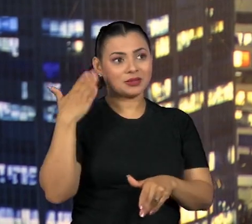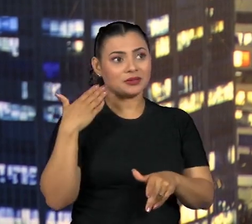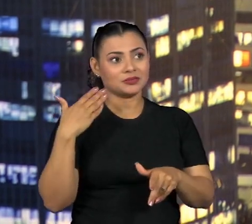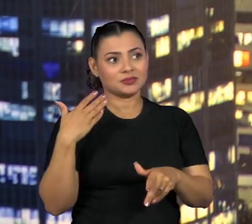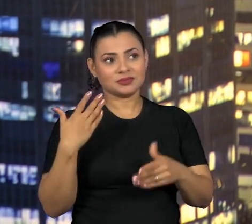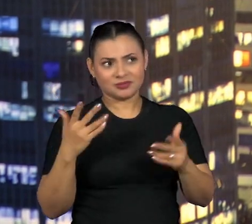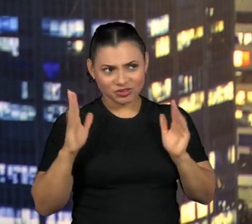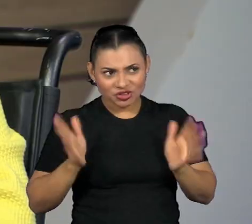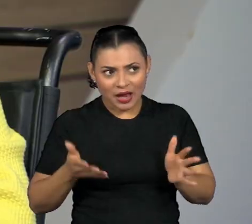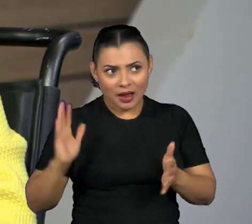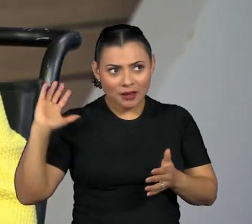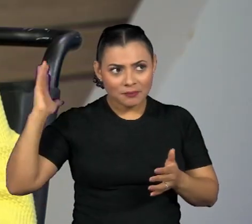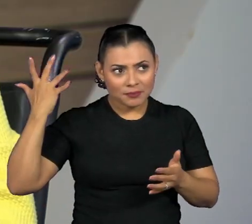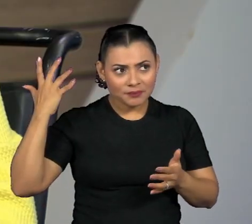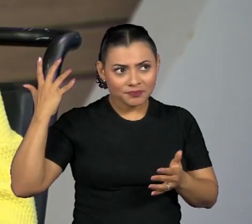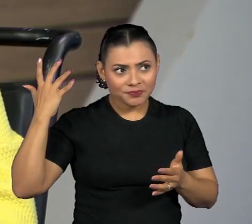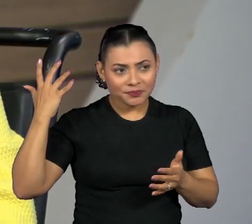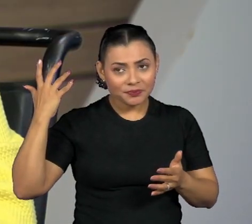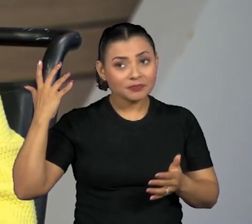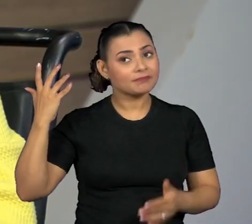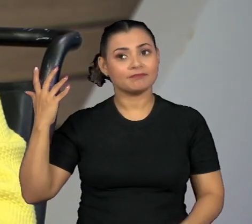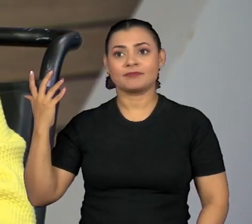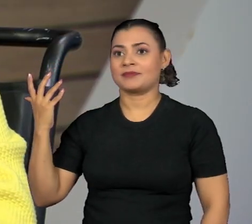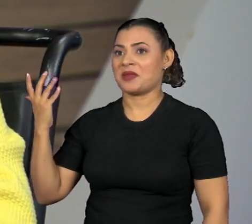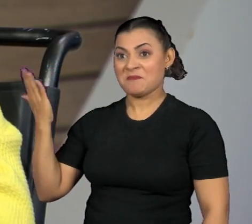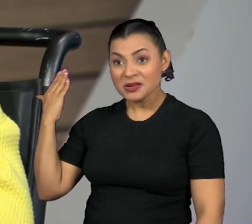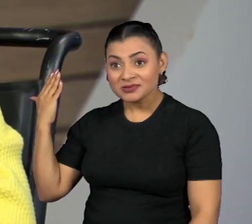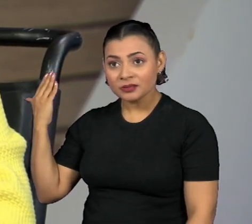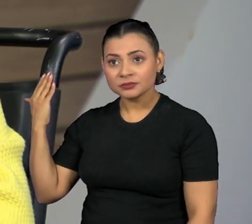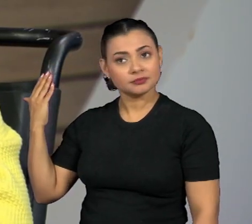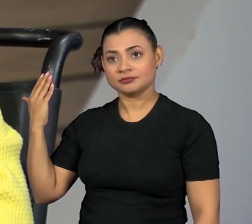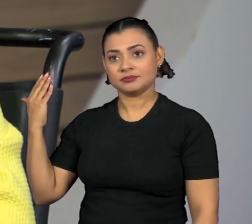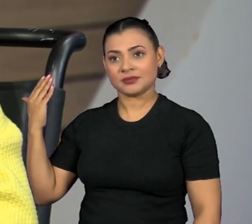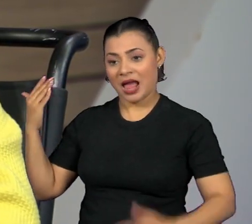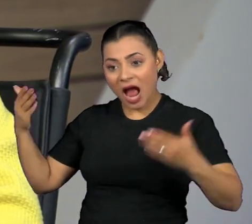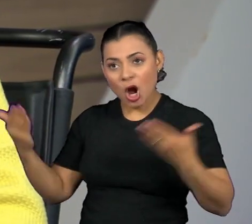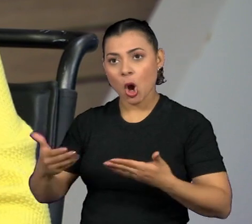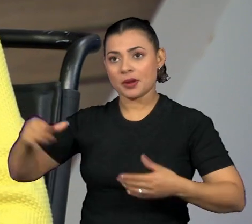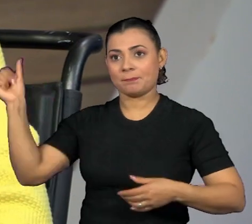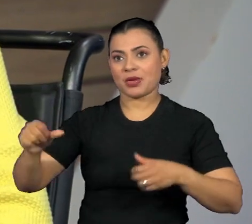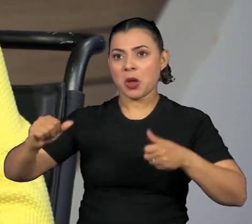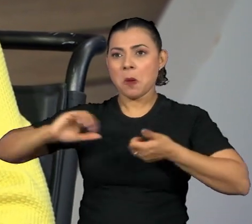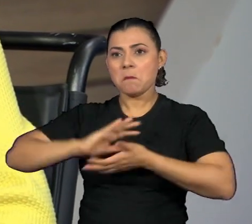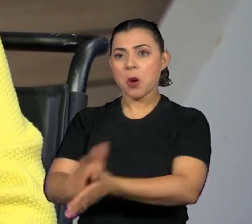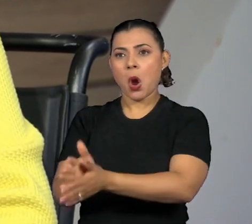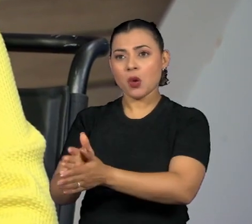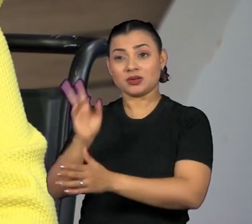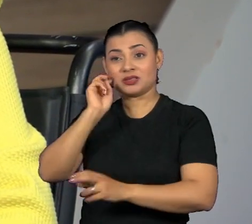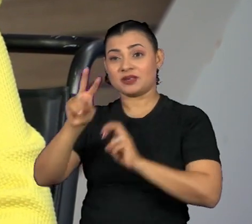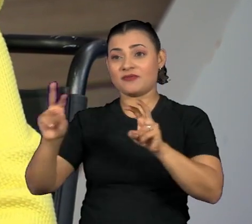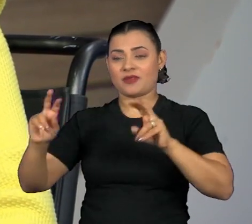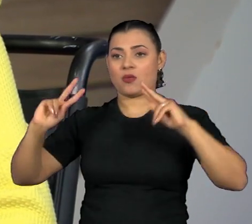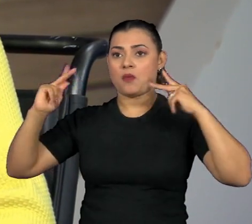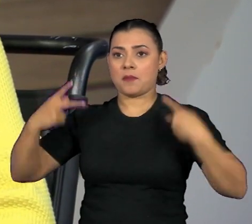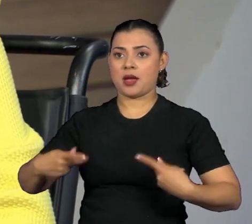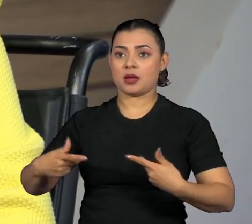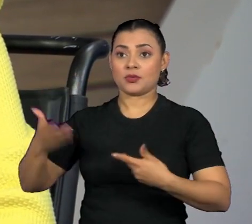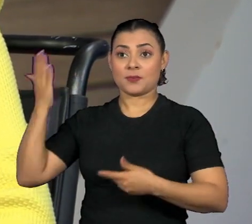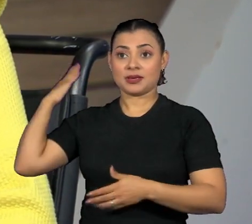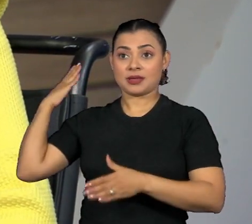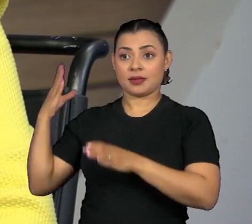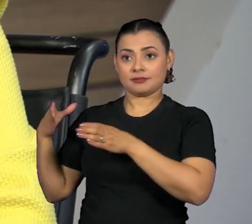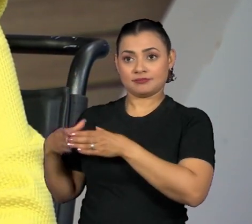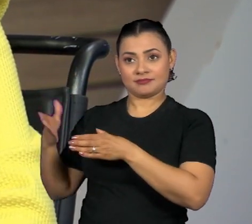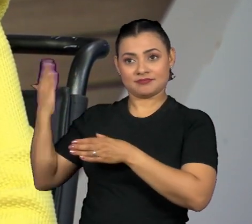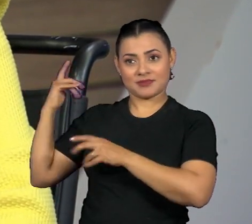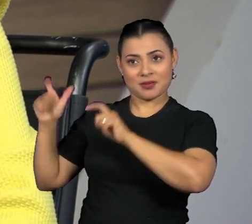agora? Absolutamente não. Nós temos, então, quando a gente olha para os grupos humanos do passado,